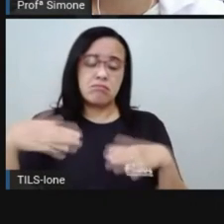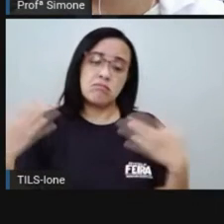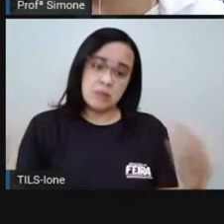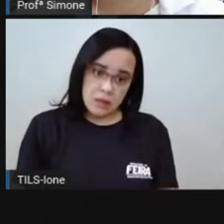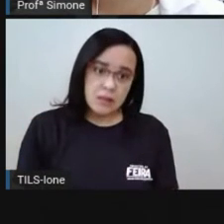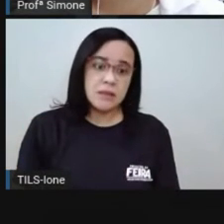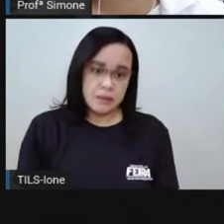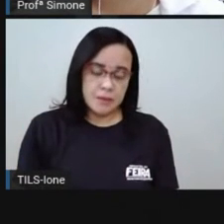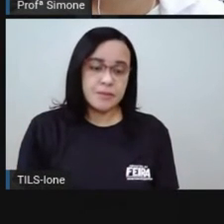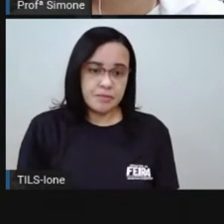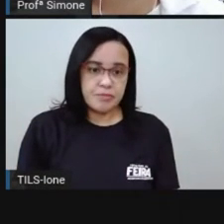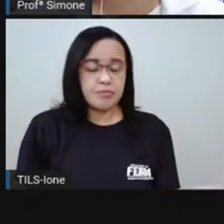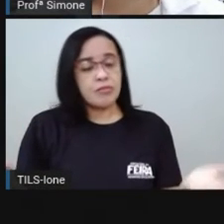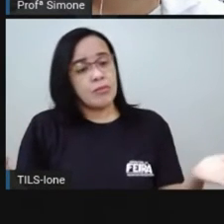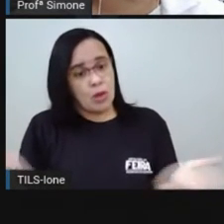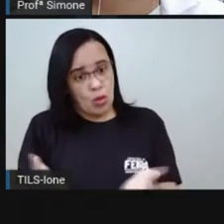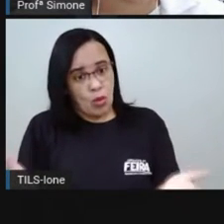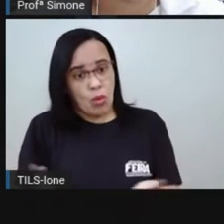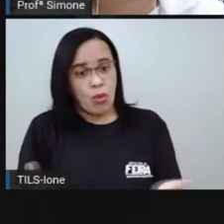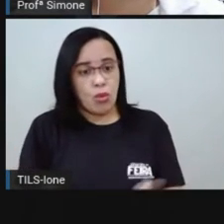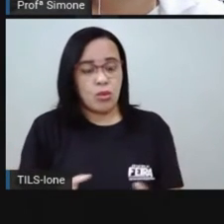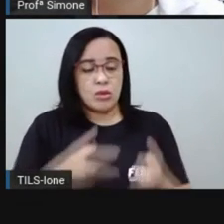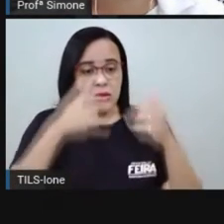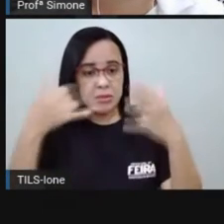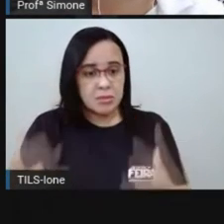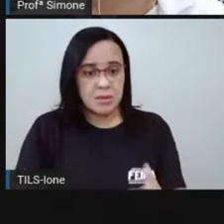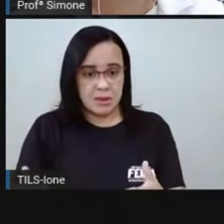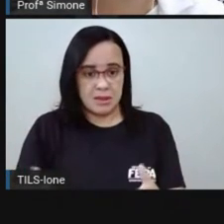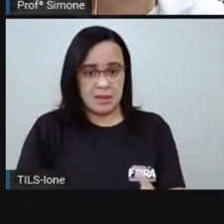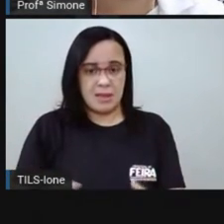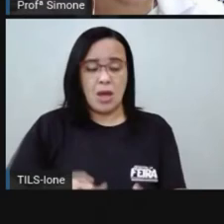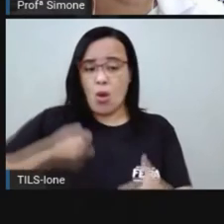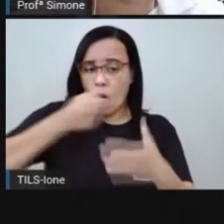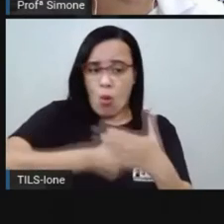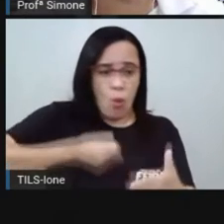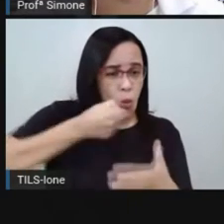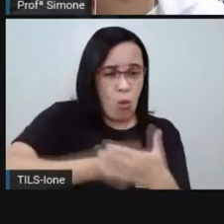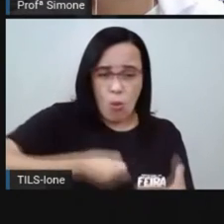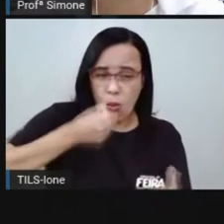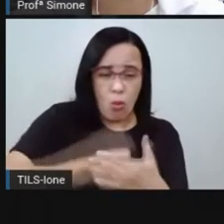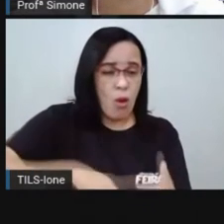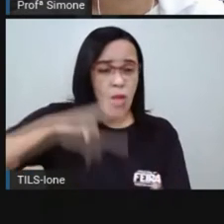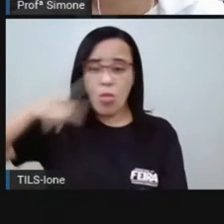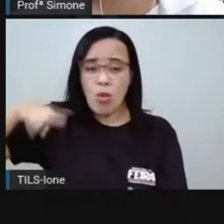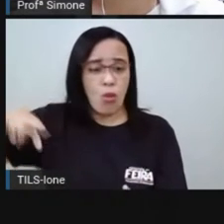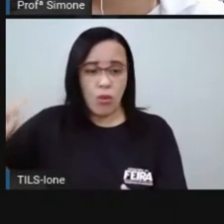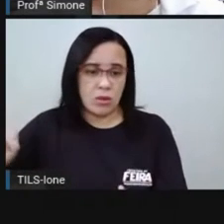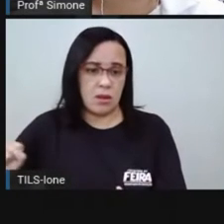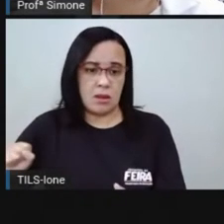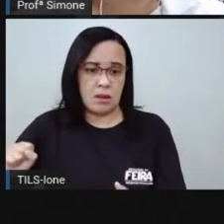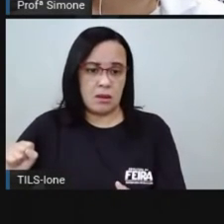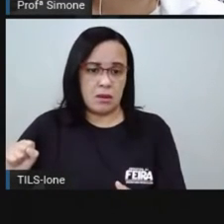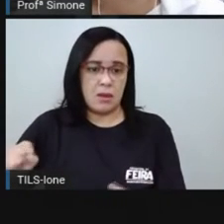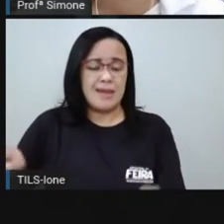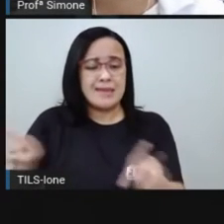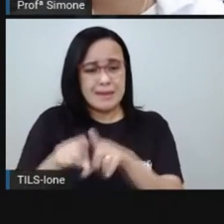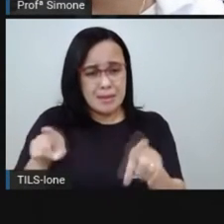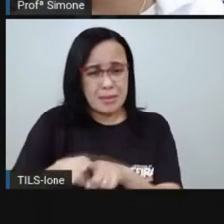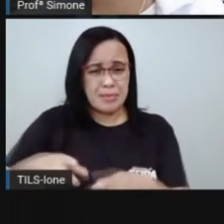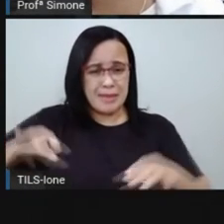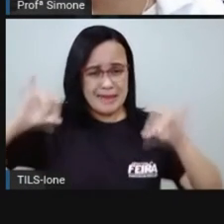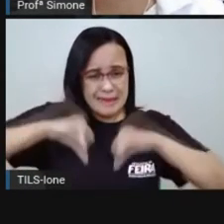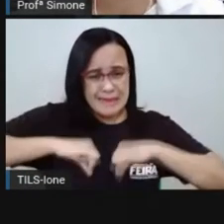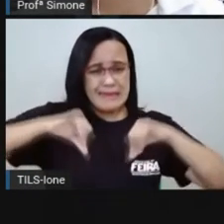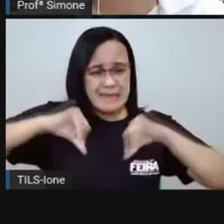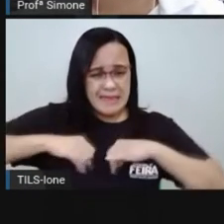Por isso, gente, ditadura nunca mais, tortura nunca mais. É inadmissível que o